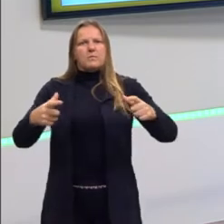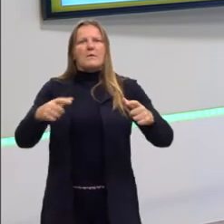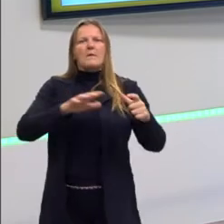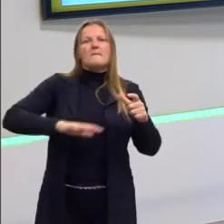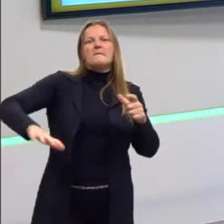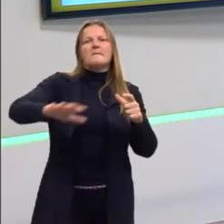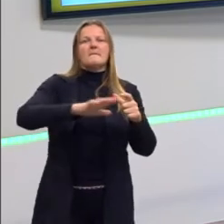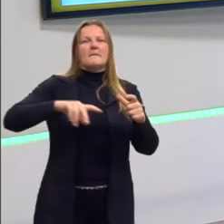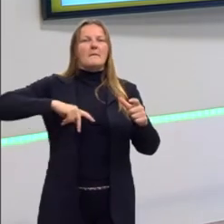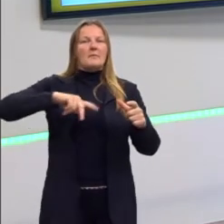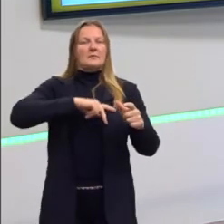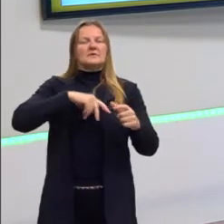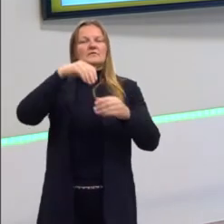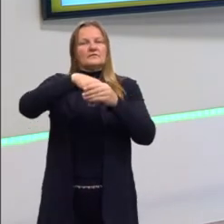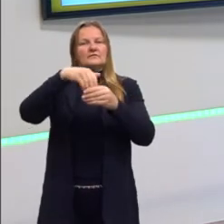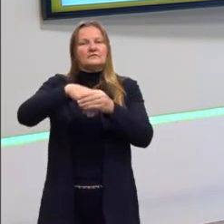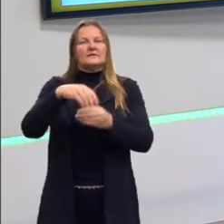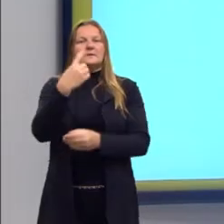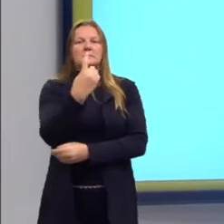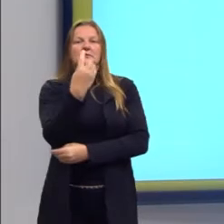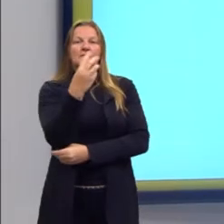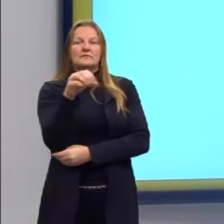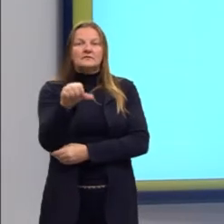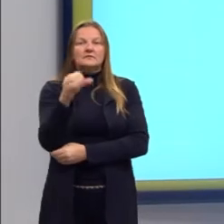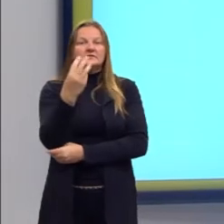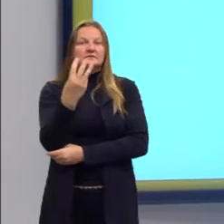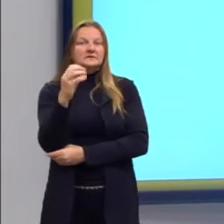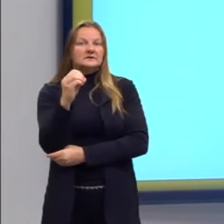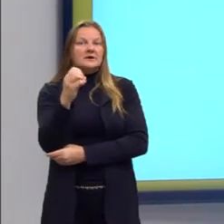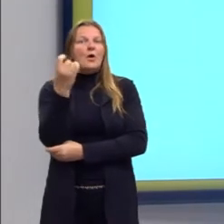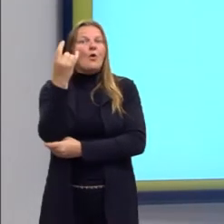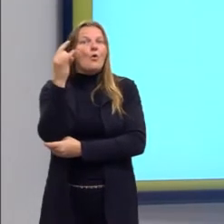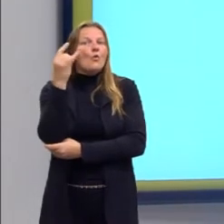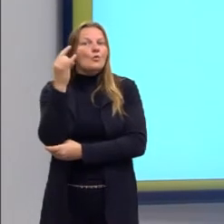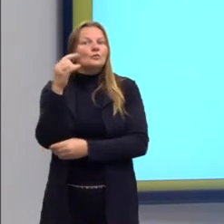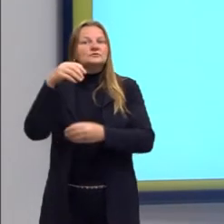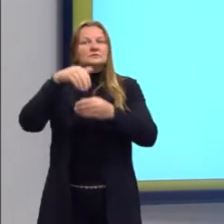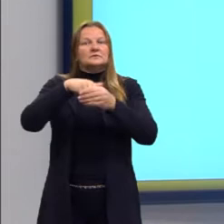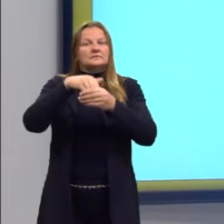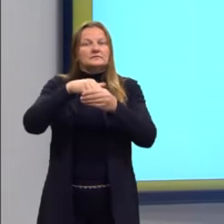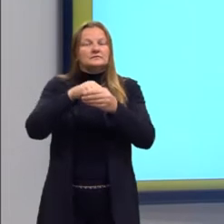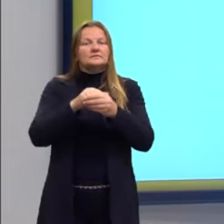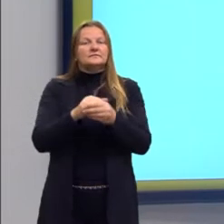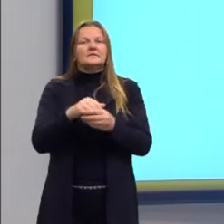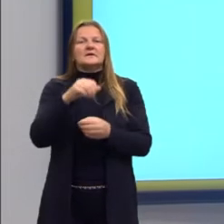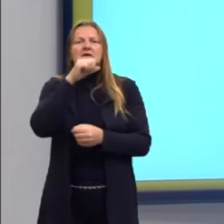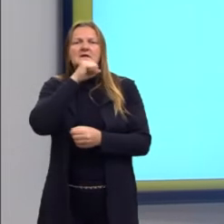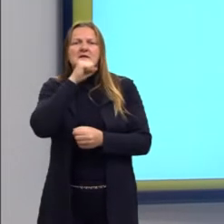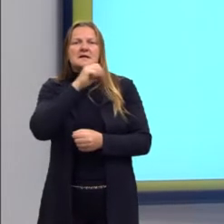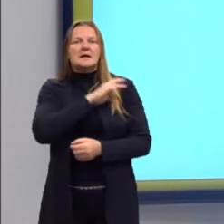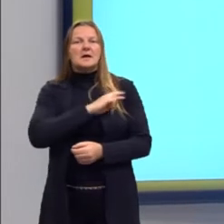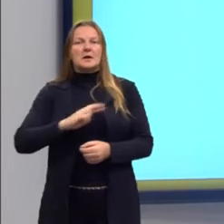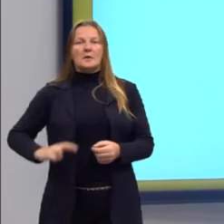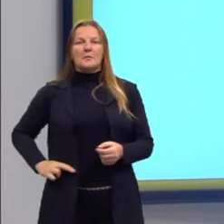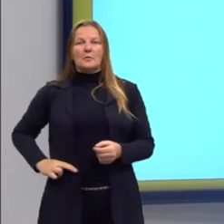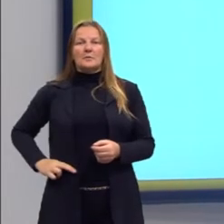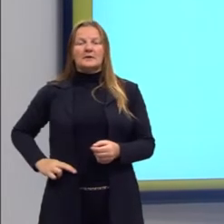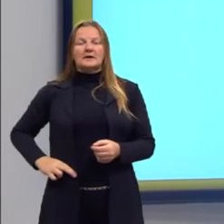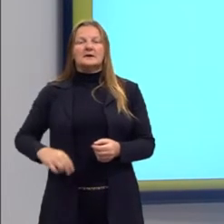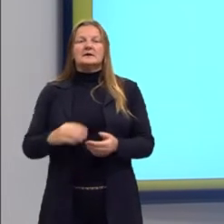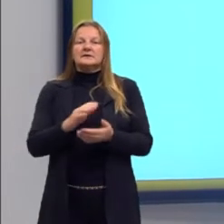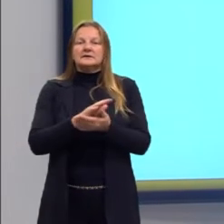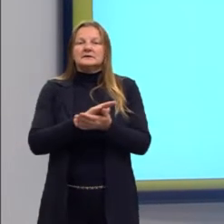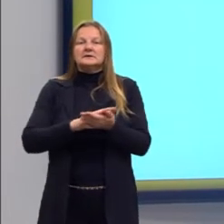população brasileira que votava. 1930 é a última eleição da República Velha. Então, é uma eleição que ainda está